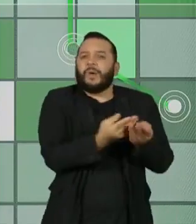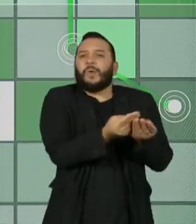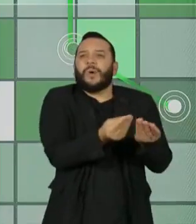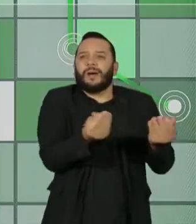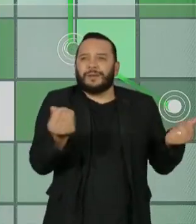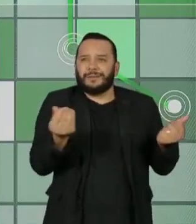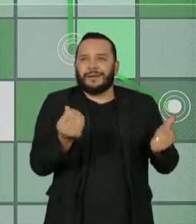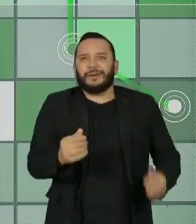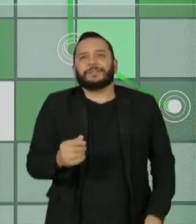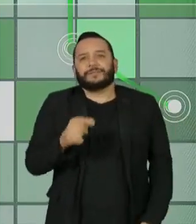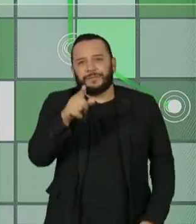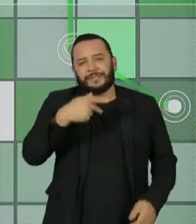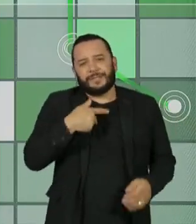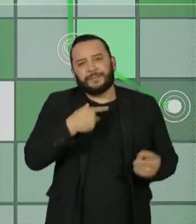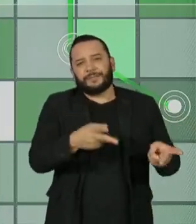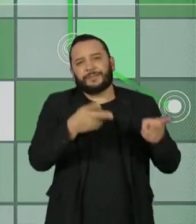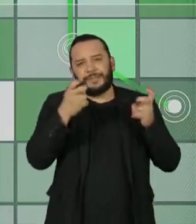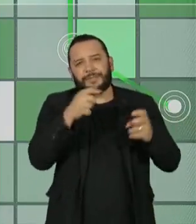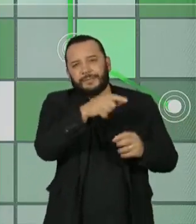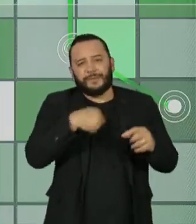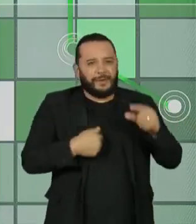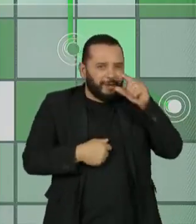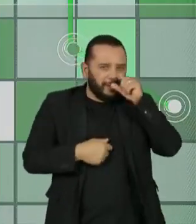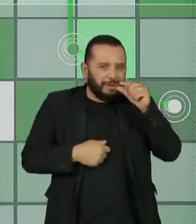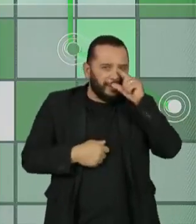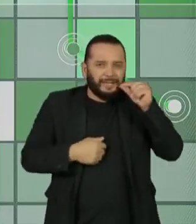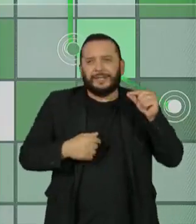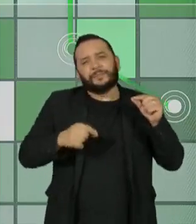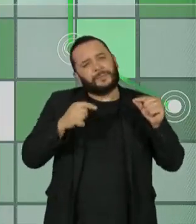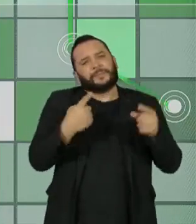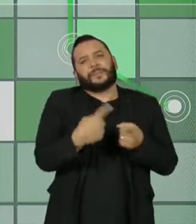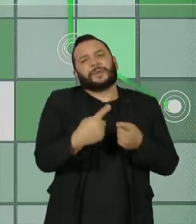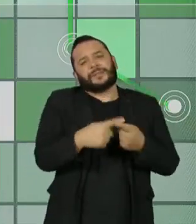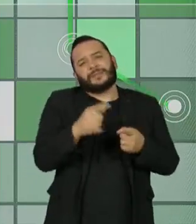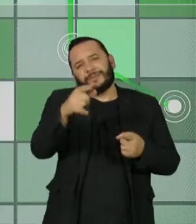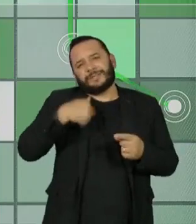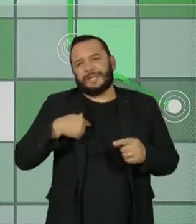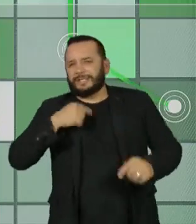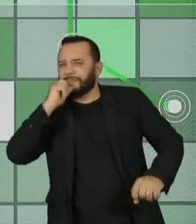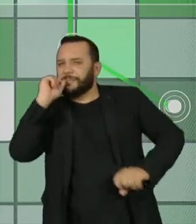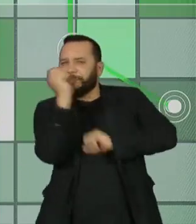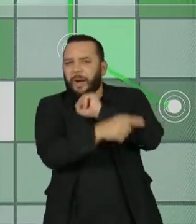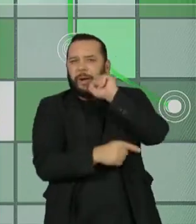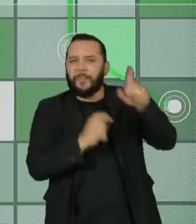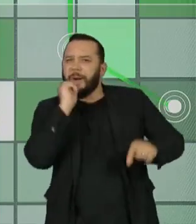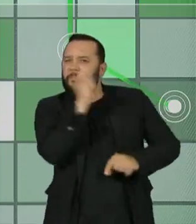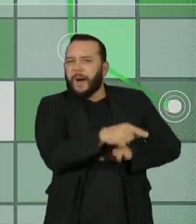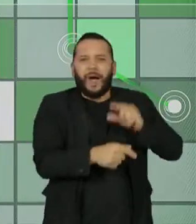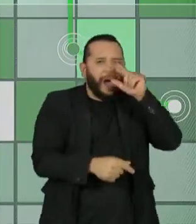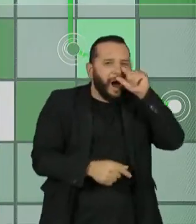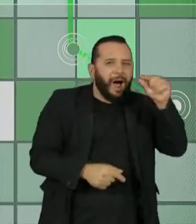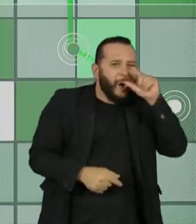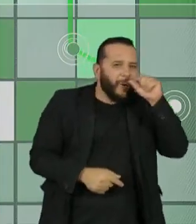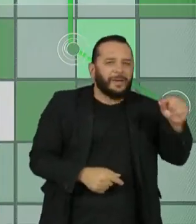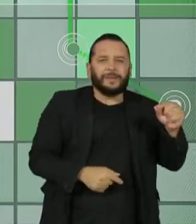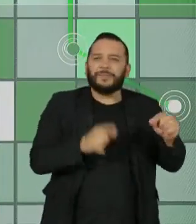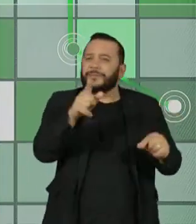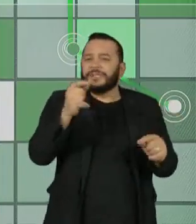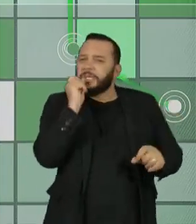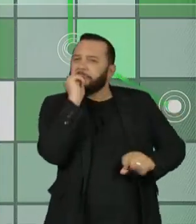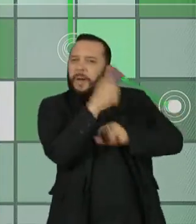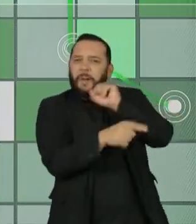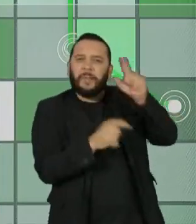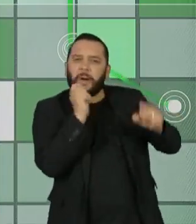vê agora num adversário que vocês criticavam com tanta ênfase que você não enxergava